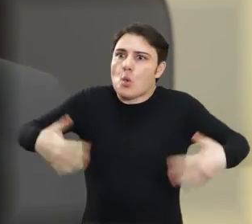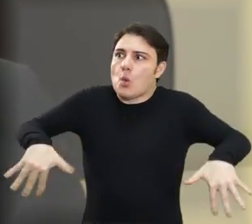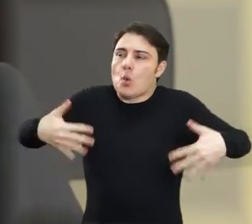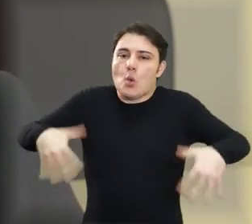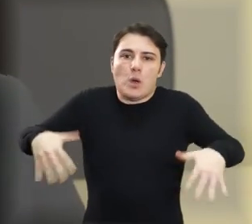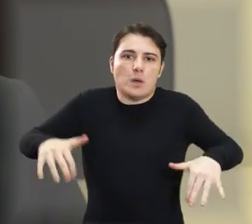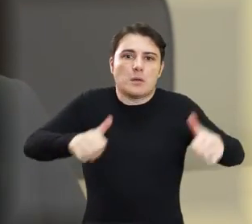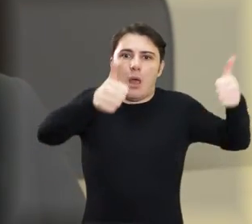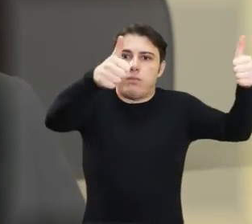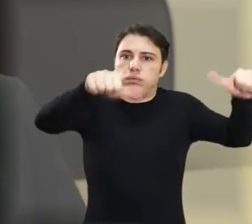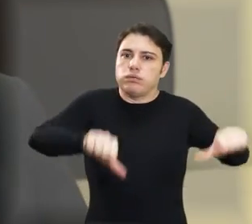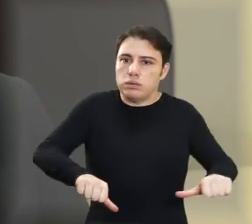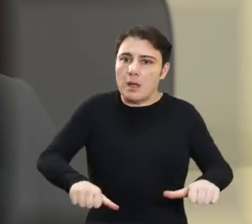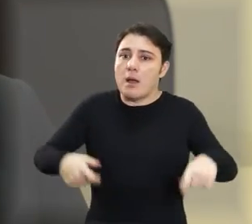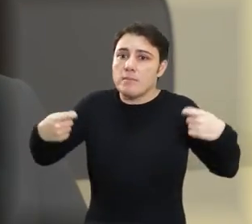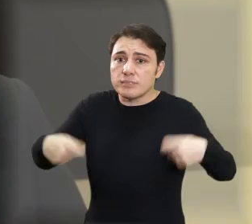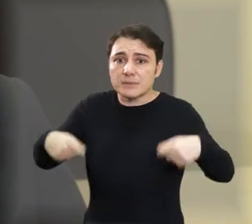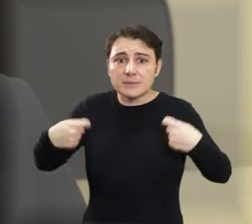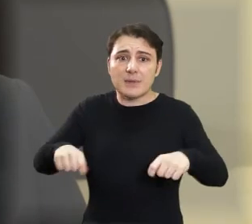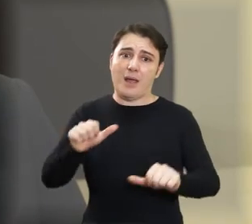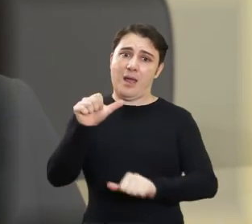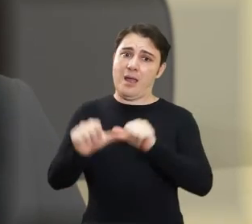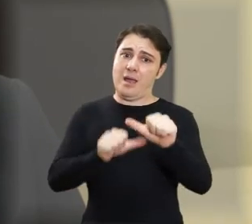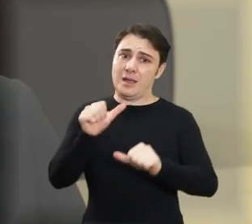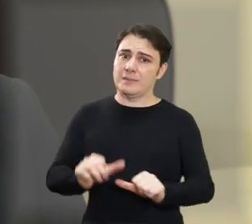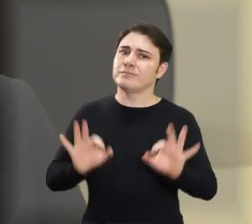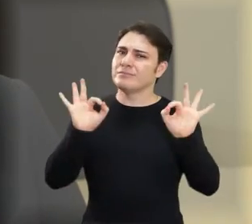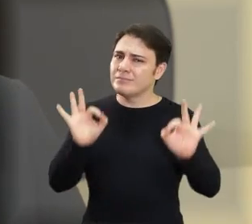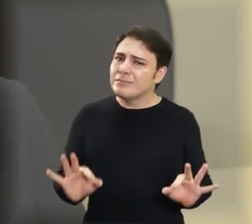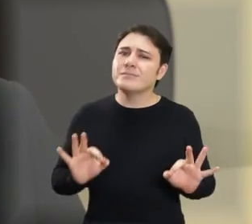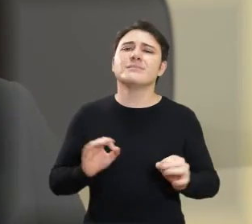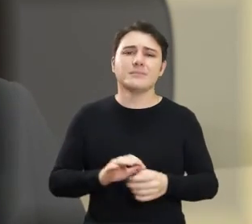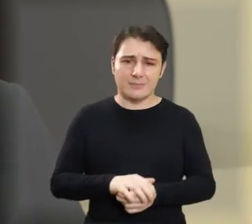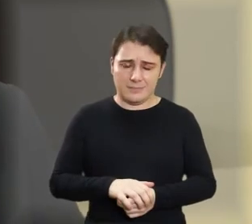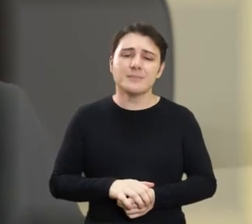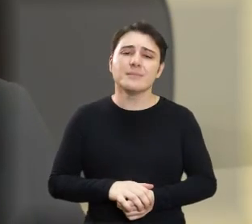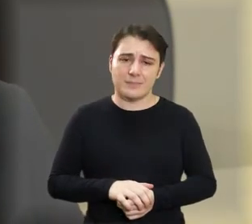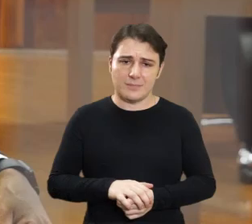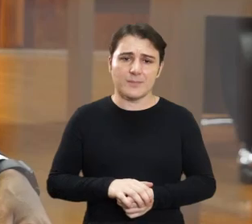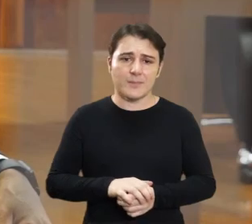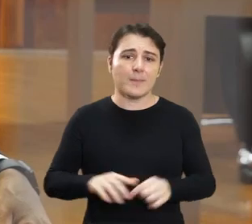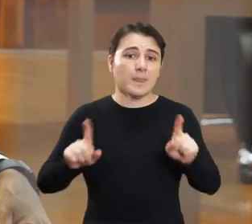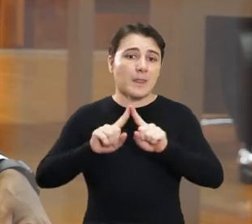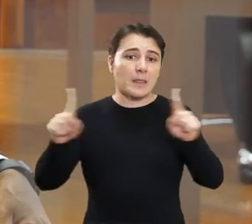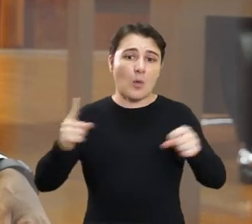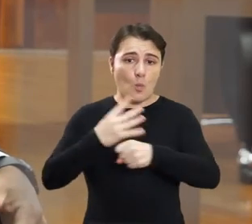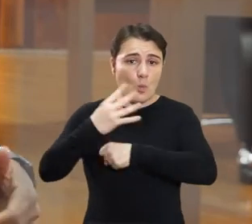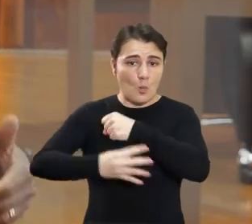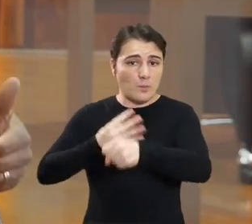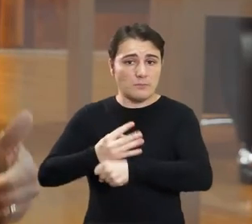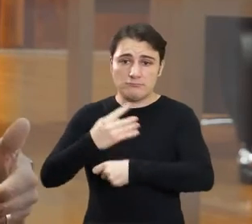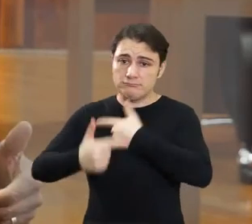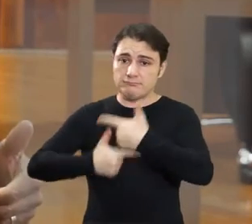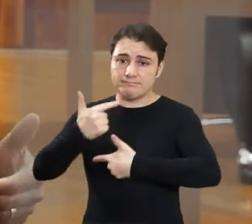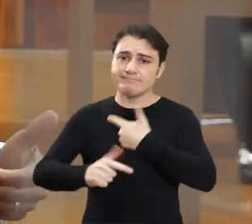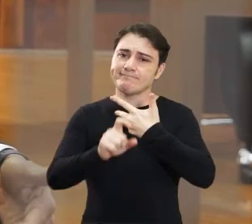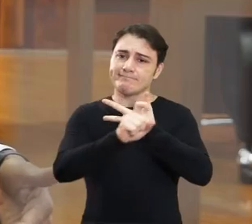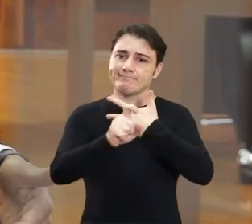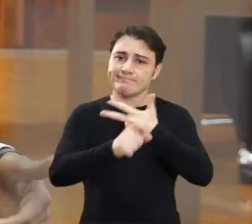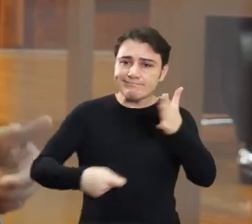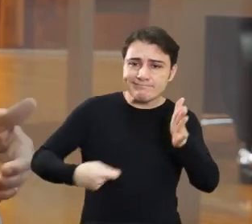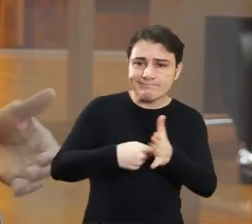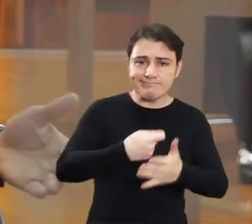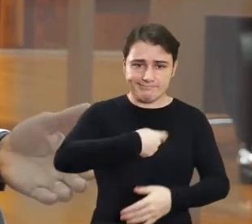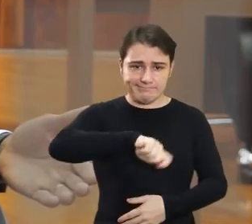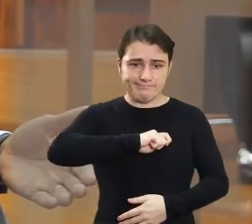pois muitas ruas que nós temos passado, nós temos visto, sim, uma necessidade muito grande. Então, durante esses quatro